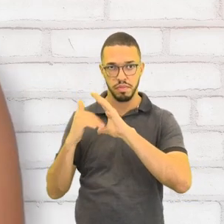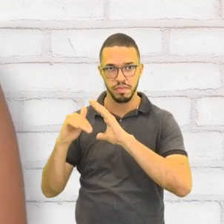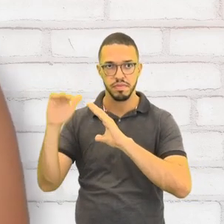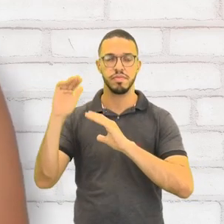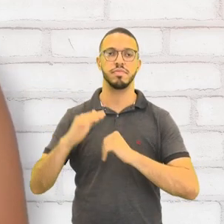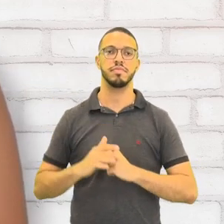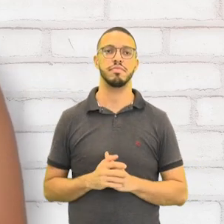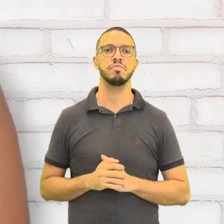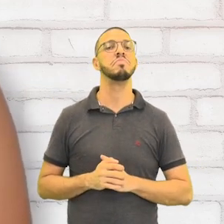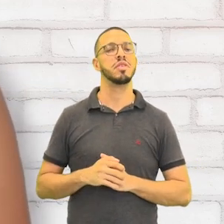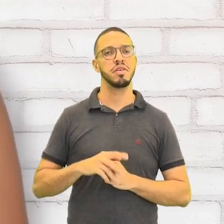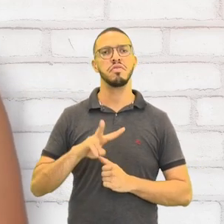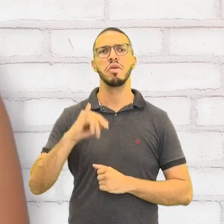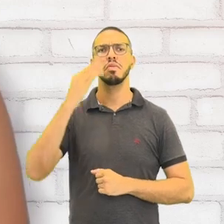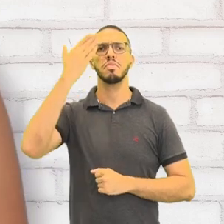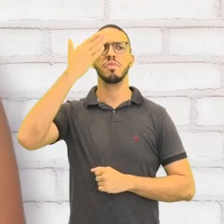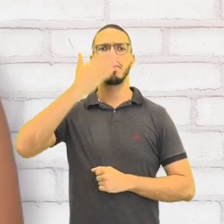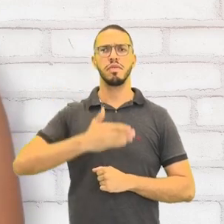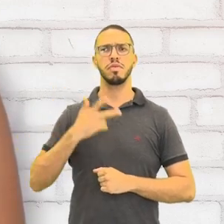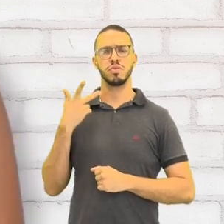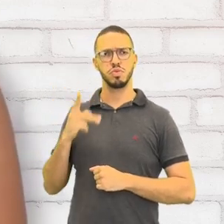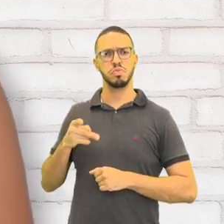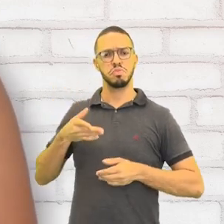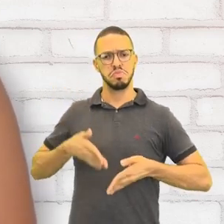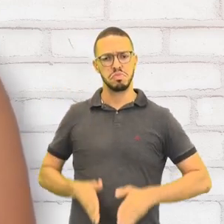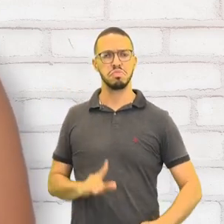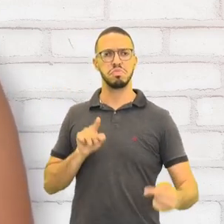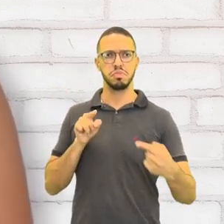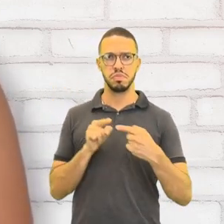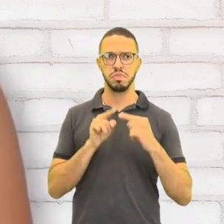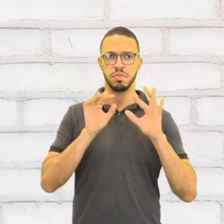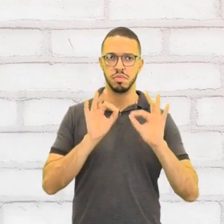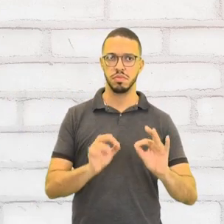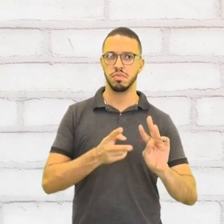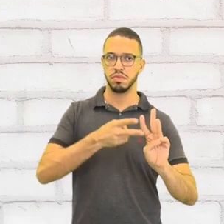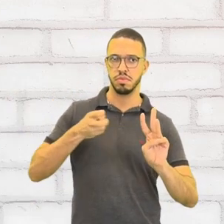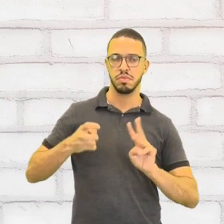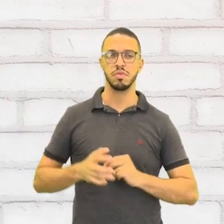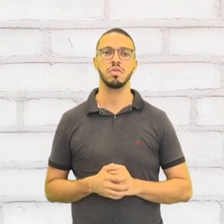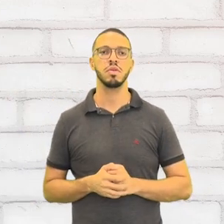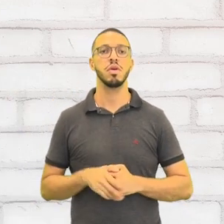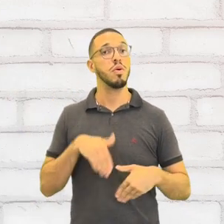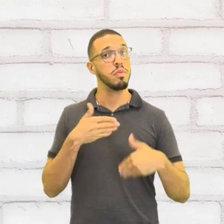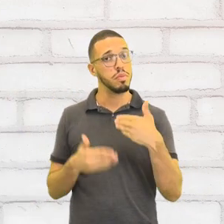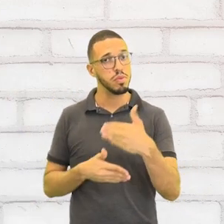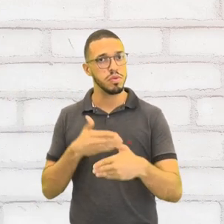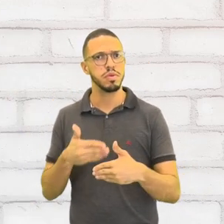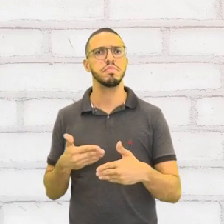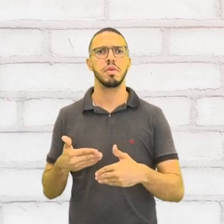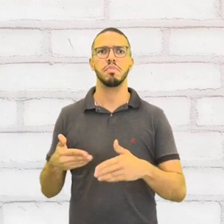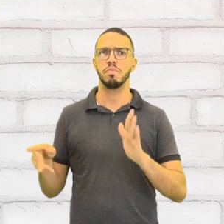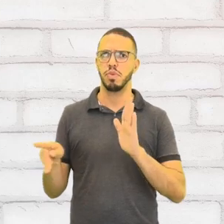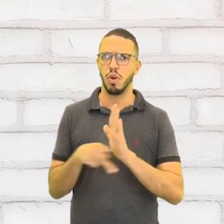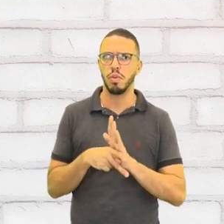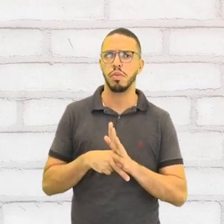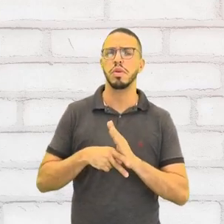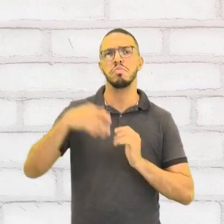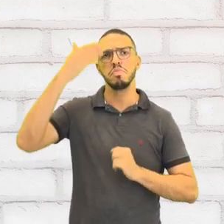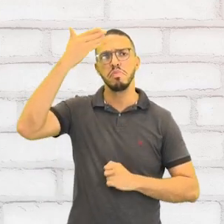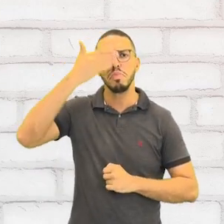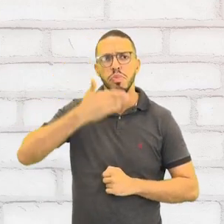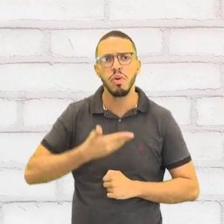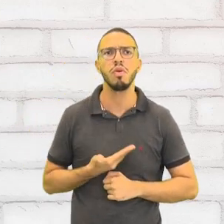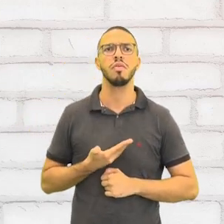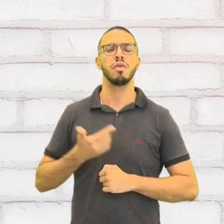-mail com documentação que comprove a sua origem indígena. O procedimento de hetero-identificação é